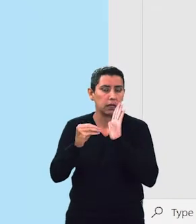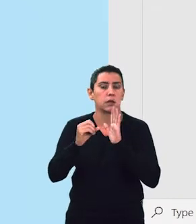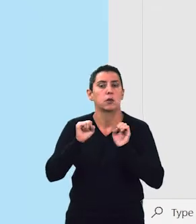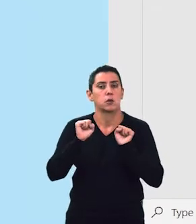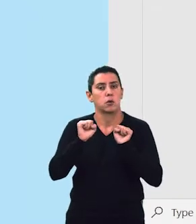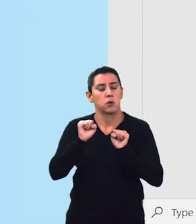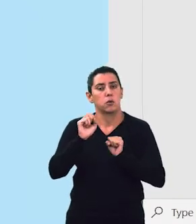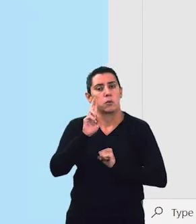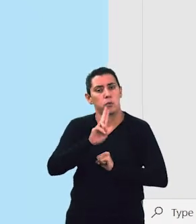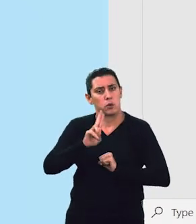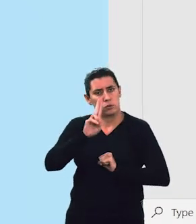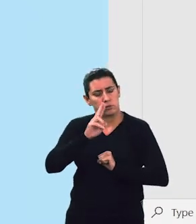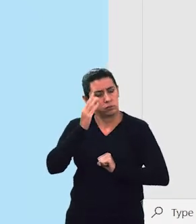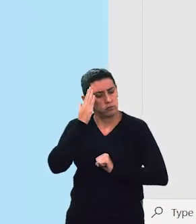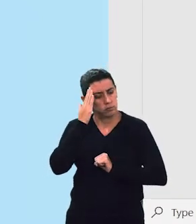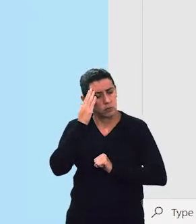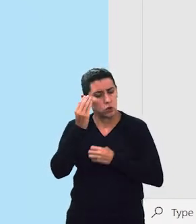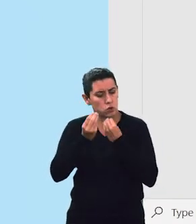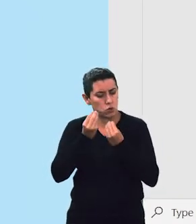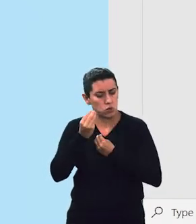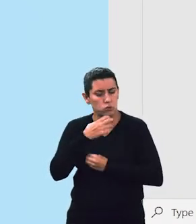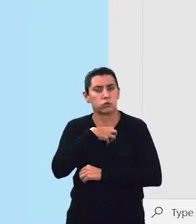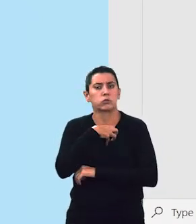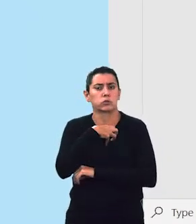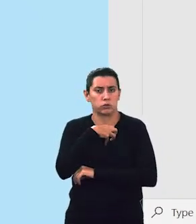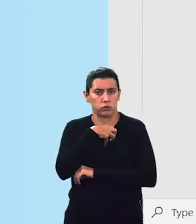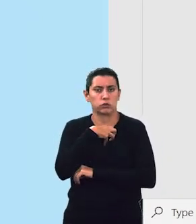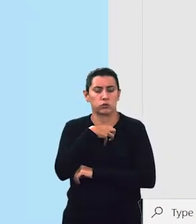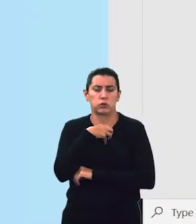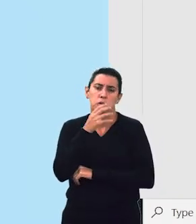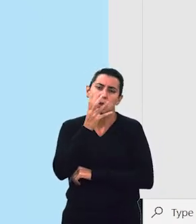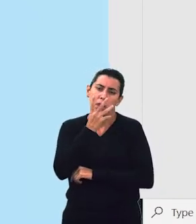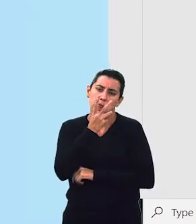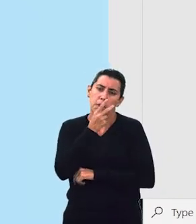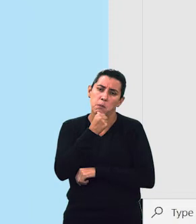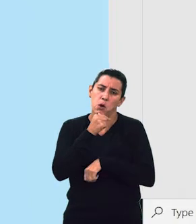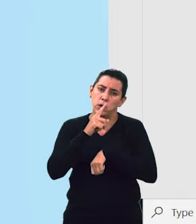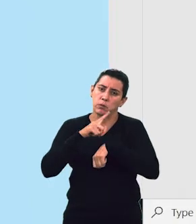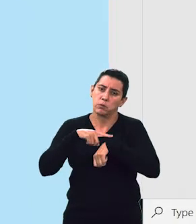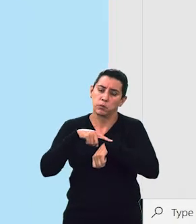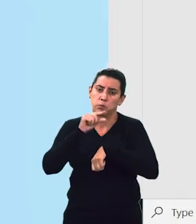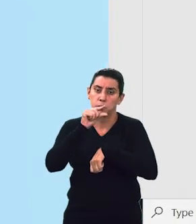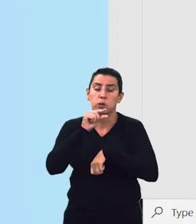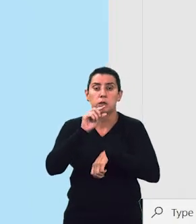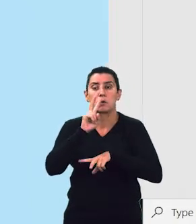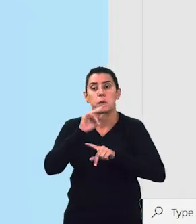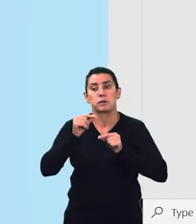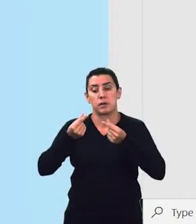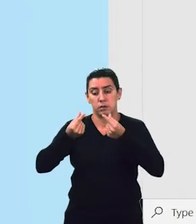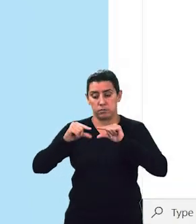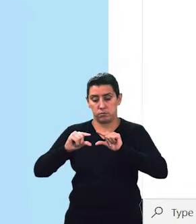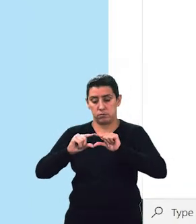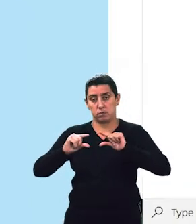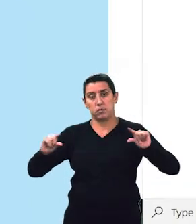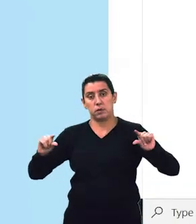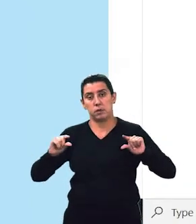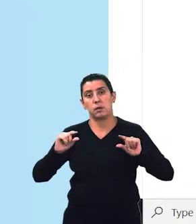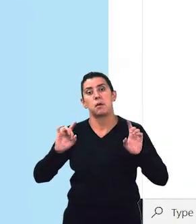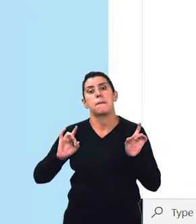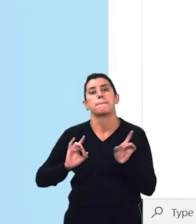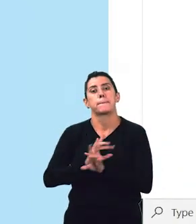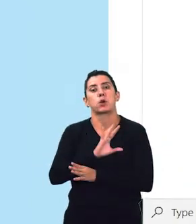operacionalizado. Ok? Vai levar alguns minutinhos. Ele vai aparecer nesse painel aqui embaixo. Service deployment.